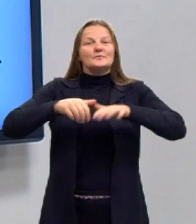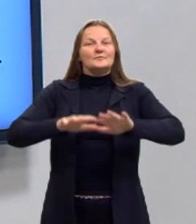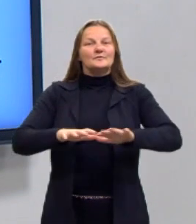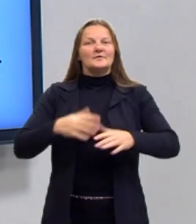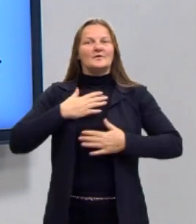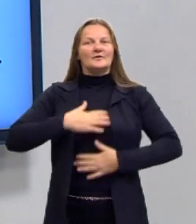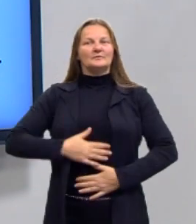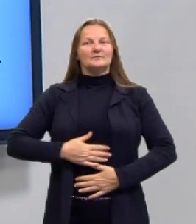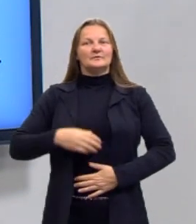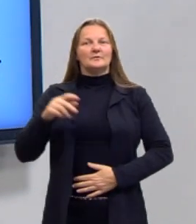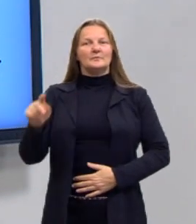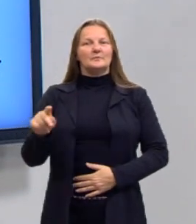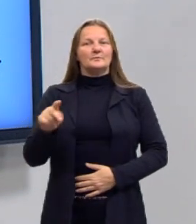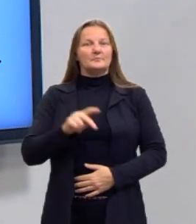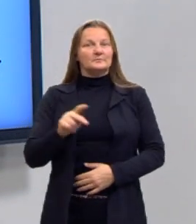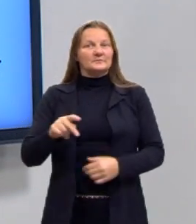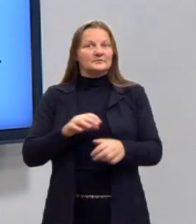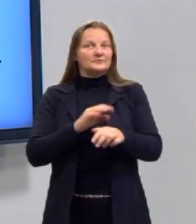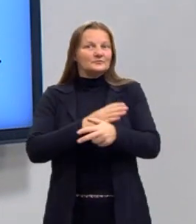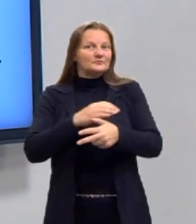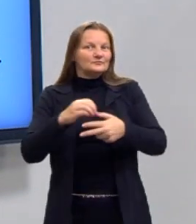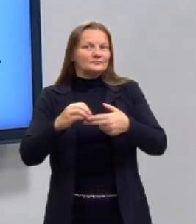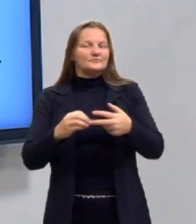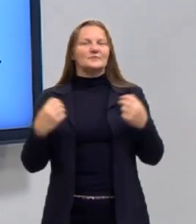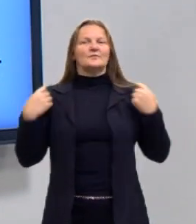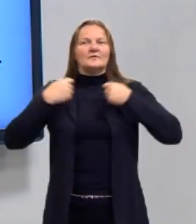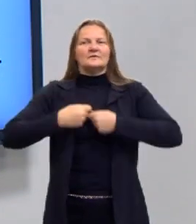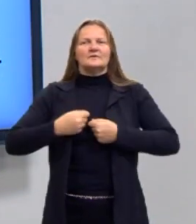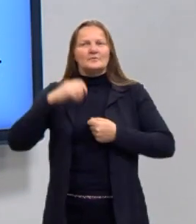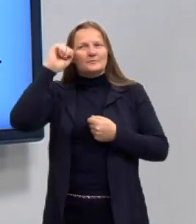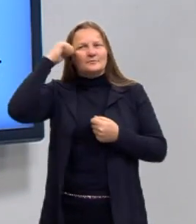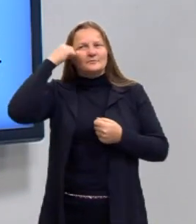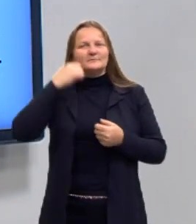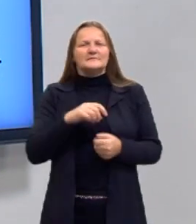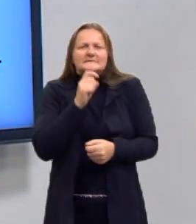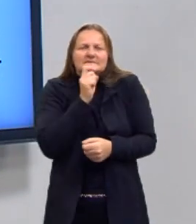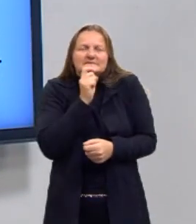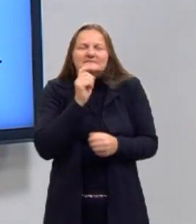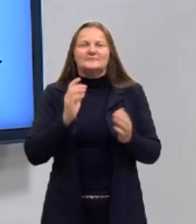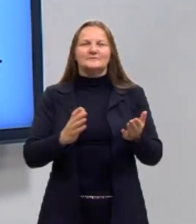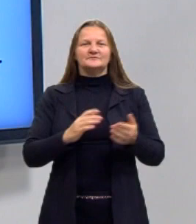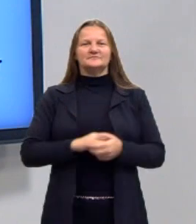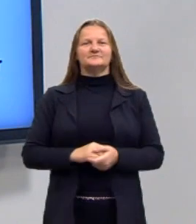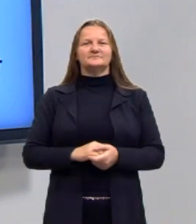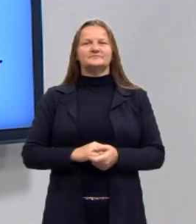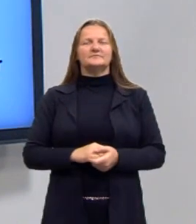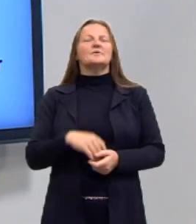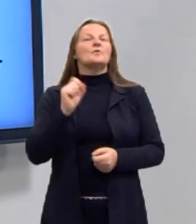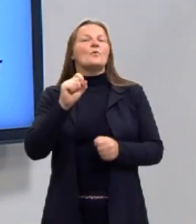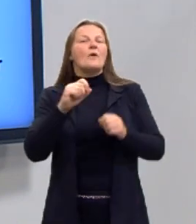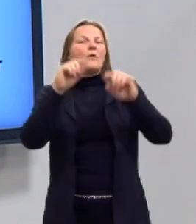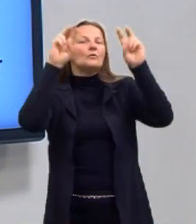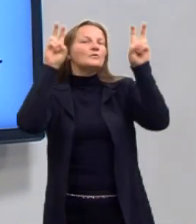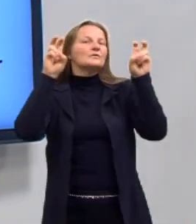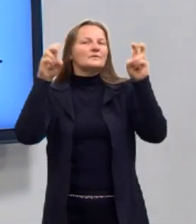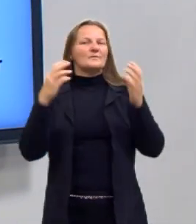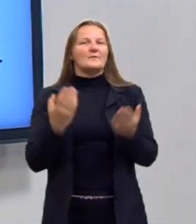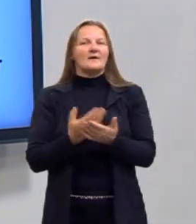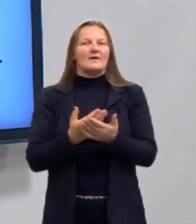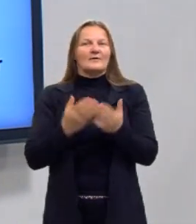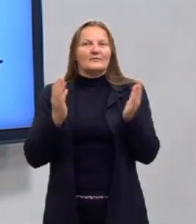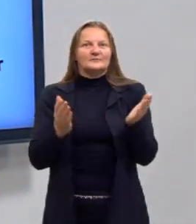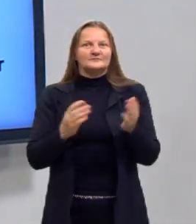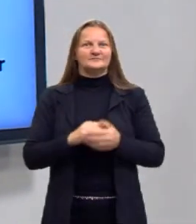camiseta do projeto e um casaquinho preto que hoje está mais friozinho. Qual vai ser o nosso assunto de hoje? Eu